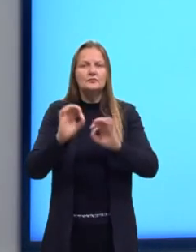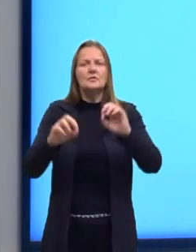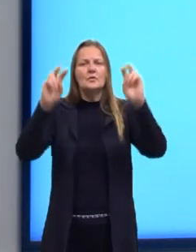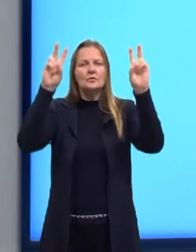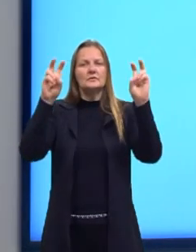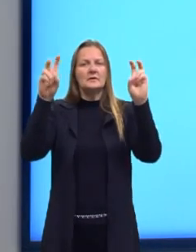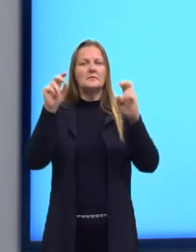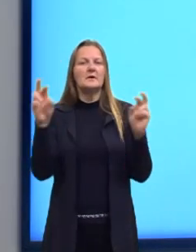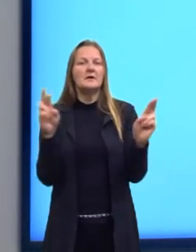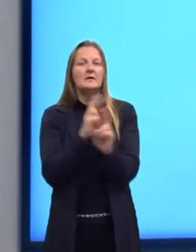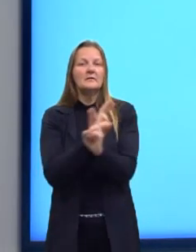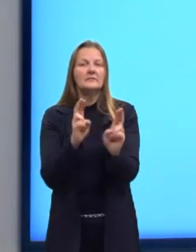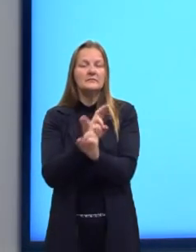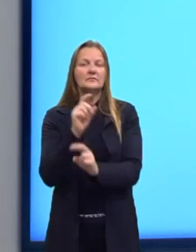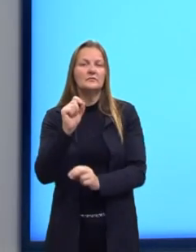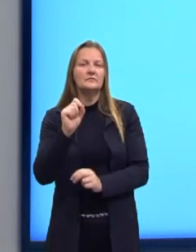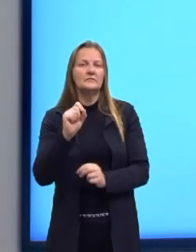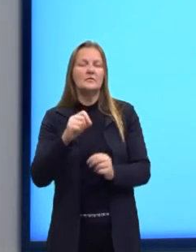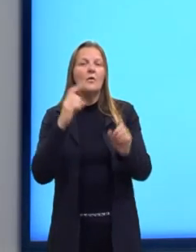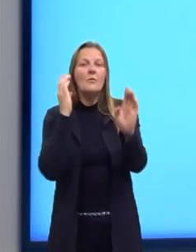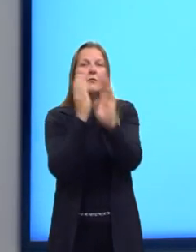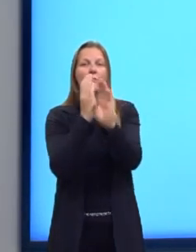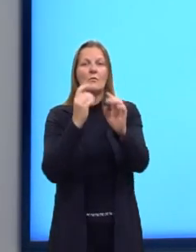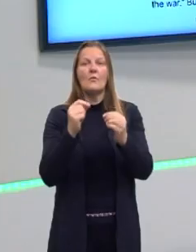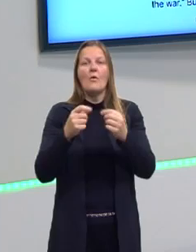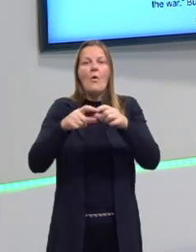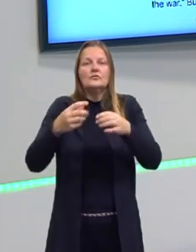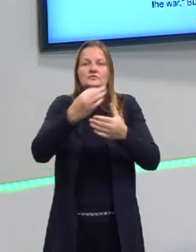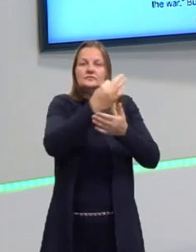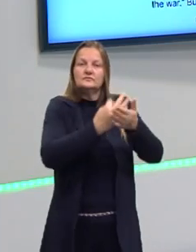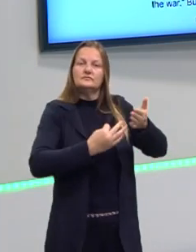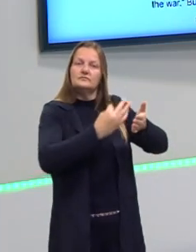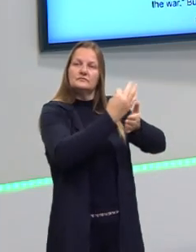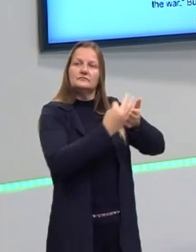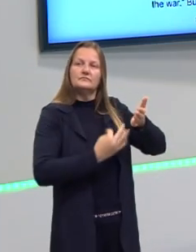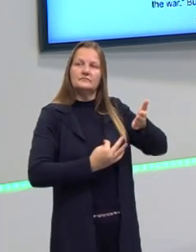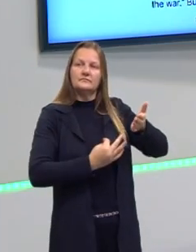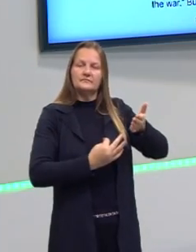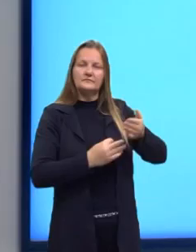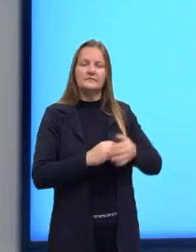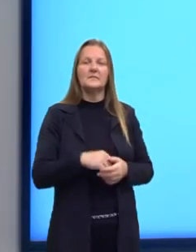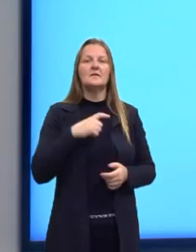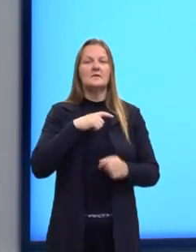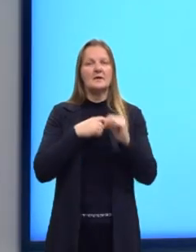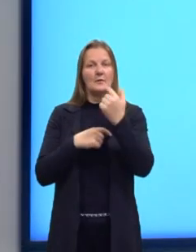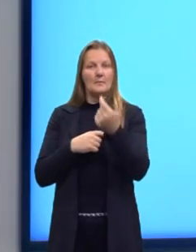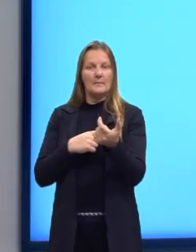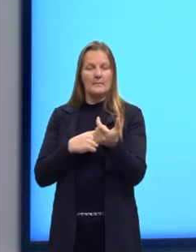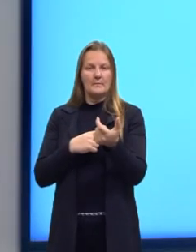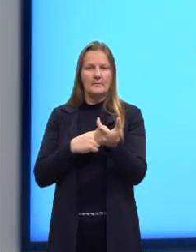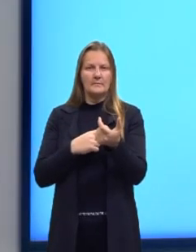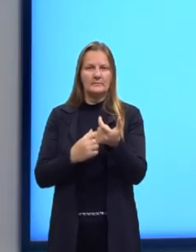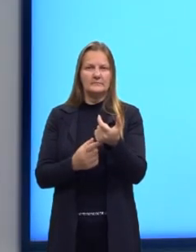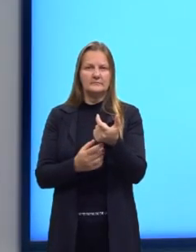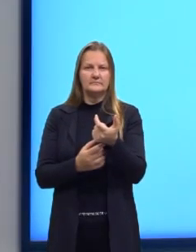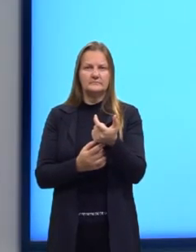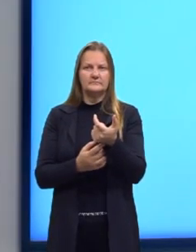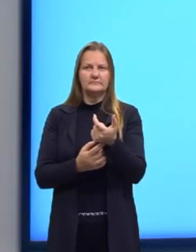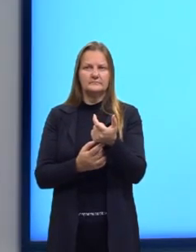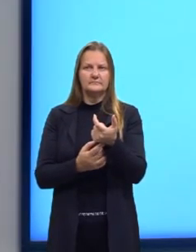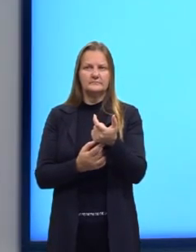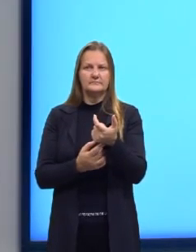relacionado. Onde é que eu vou encontrar isso ali dentro? Gente, eu tenho uma palavra com